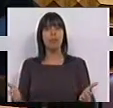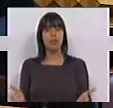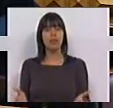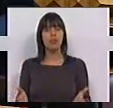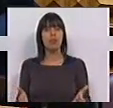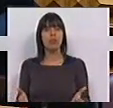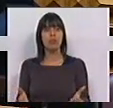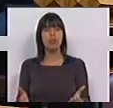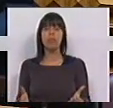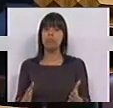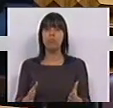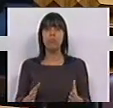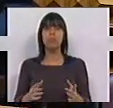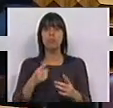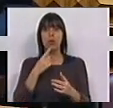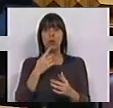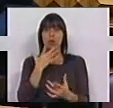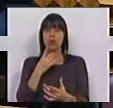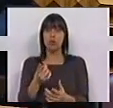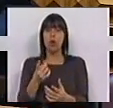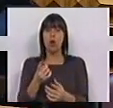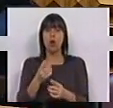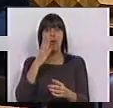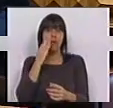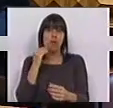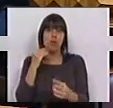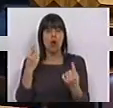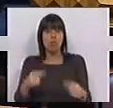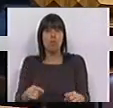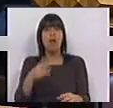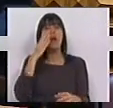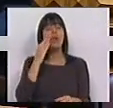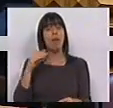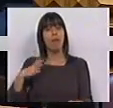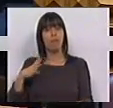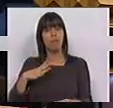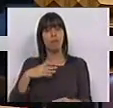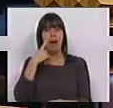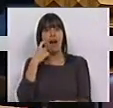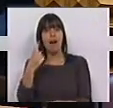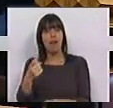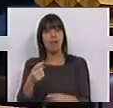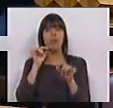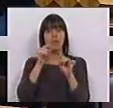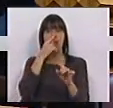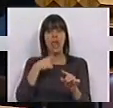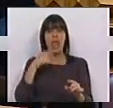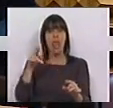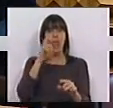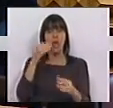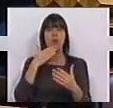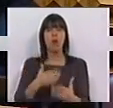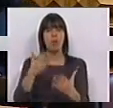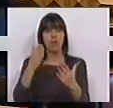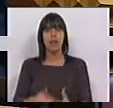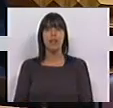vergonha deve ser tão só por vergonha, vergonha de reconhecer o seu erro. Muito